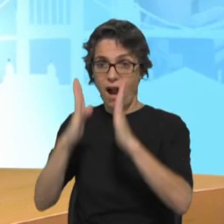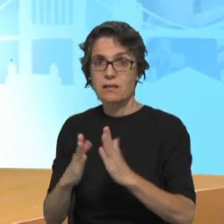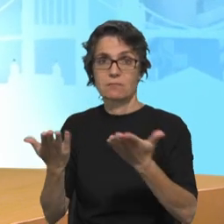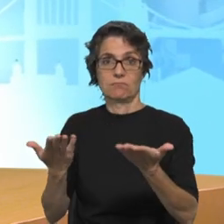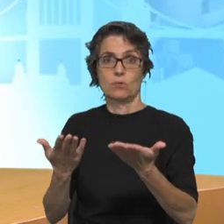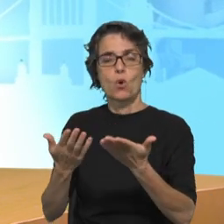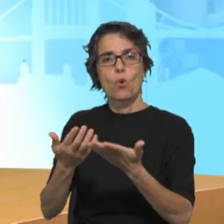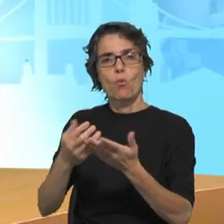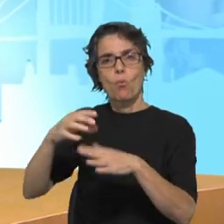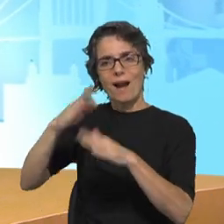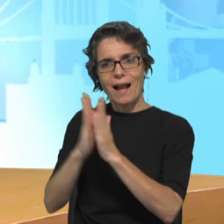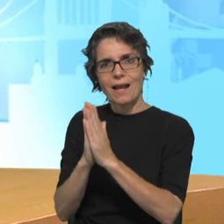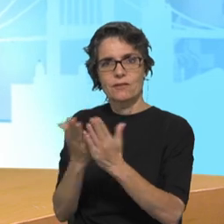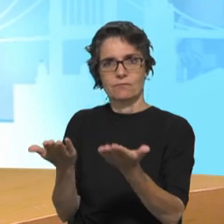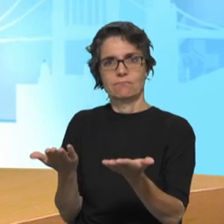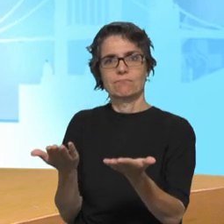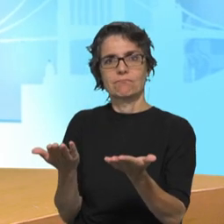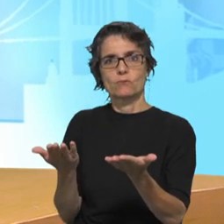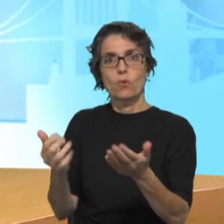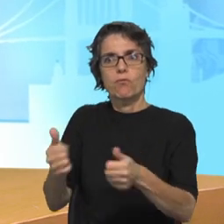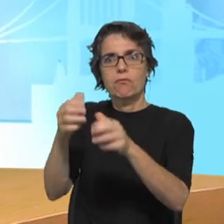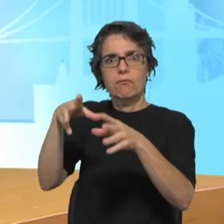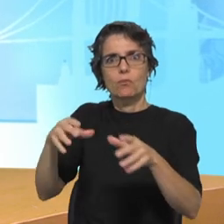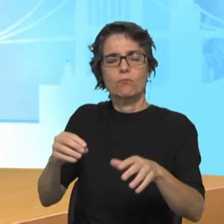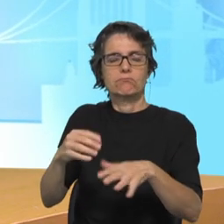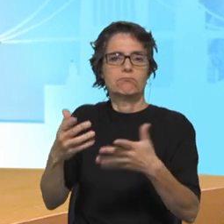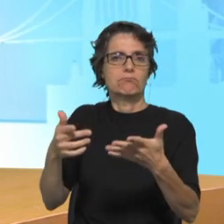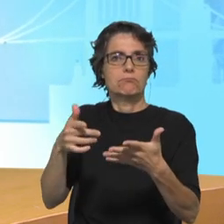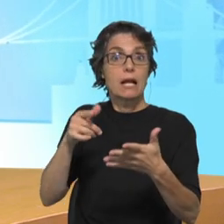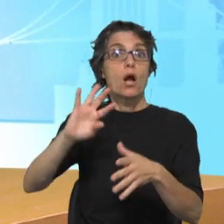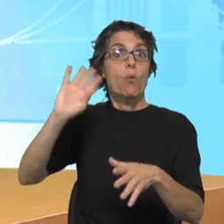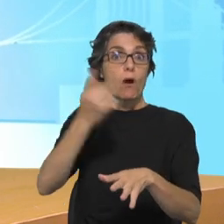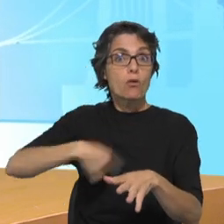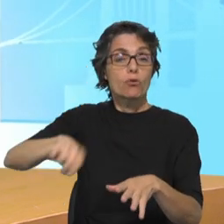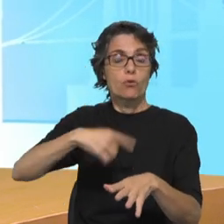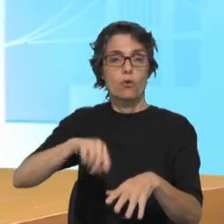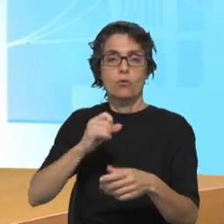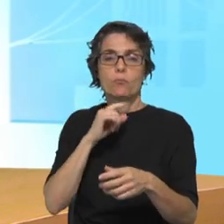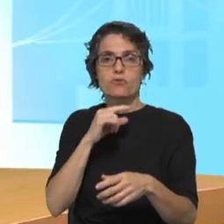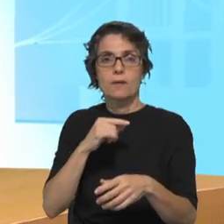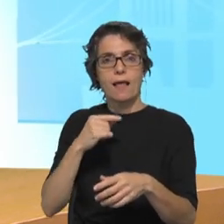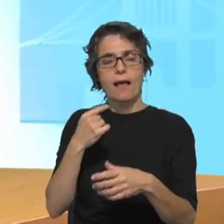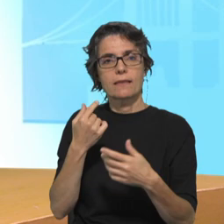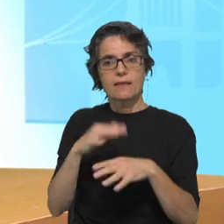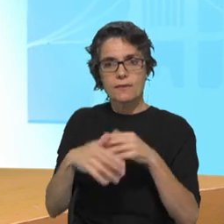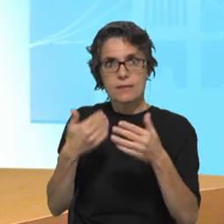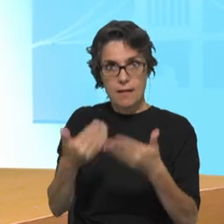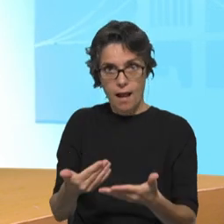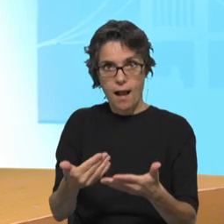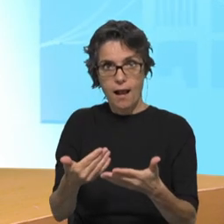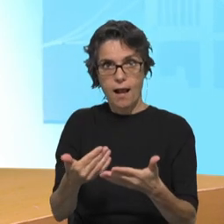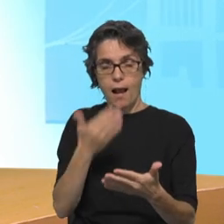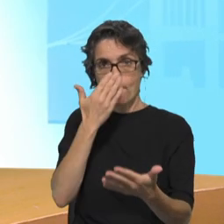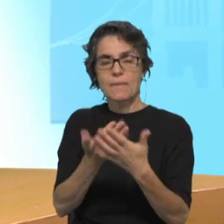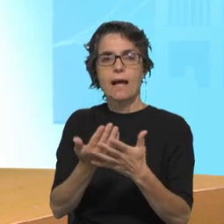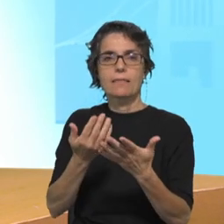um templo. E sem dúvida que no tempo em que nos é dado viver, num mundo plural como